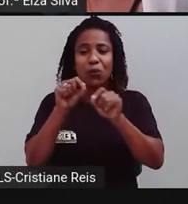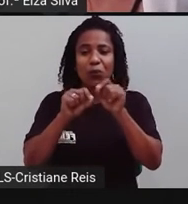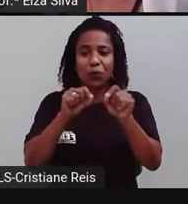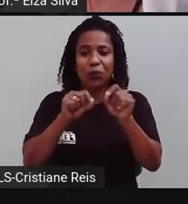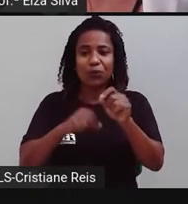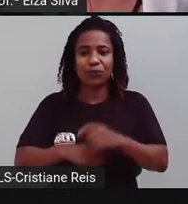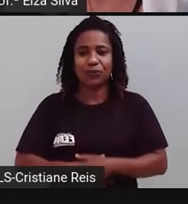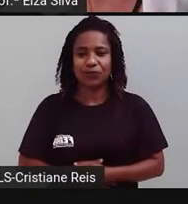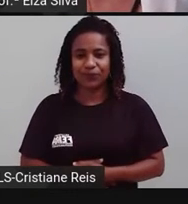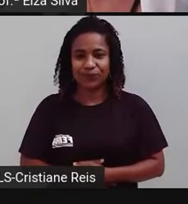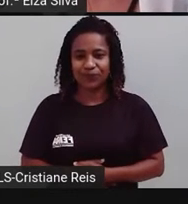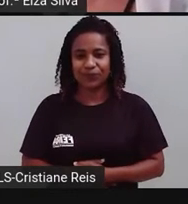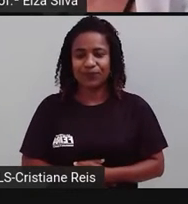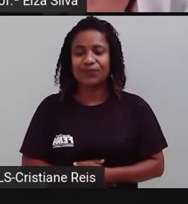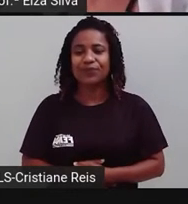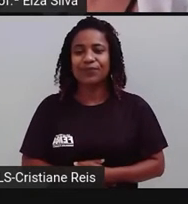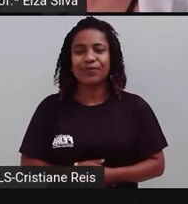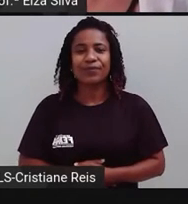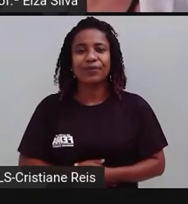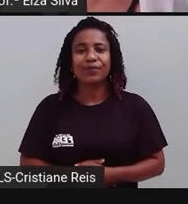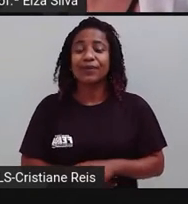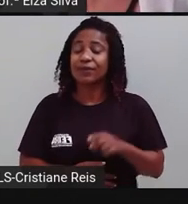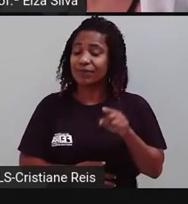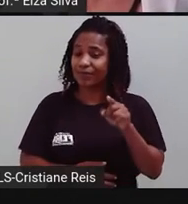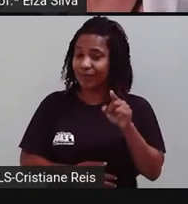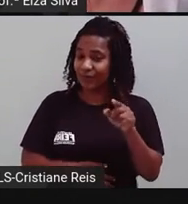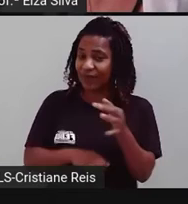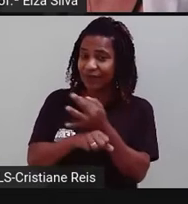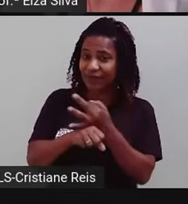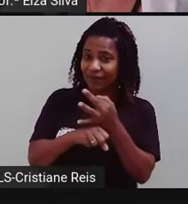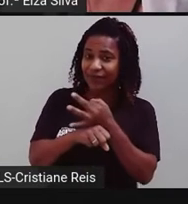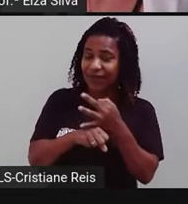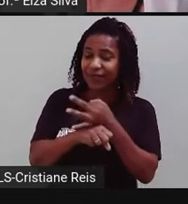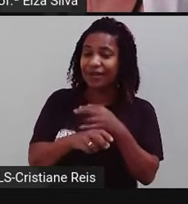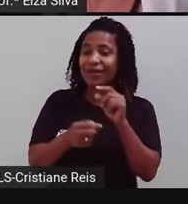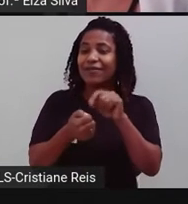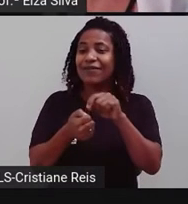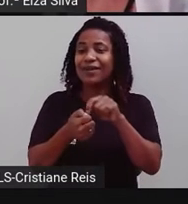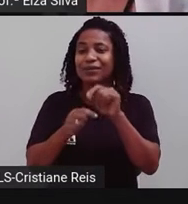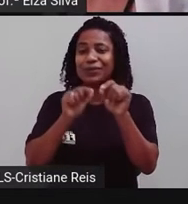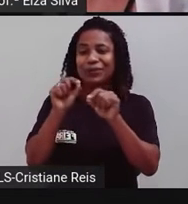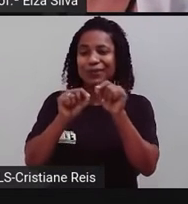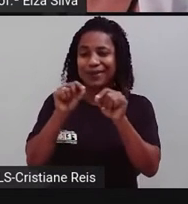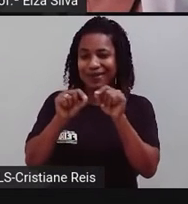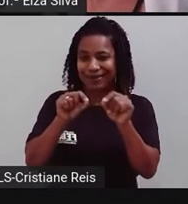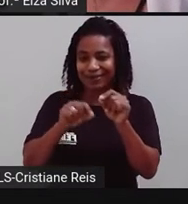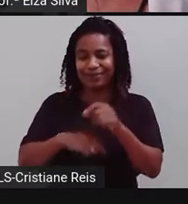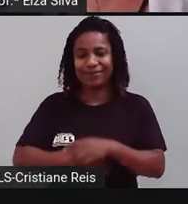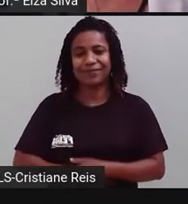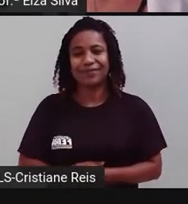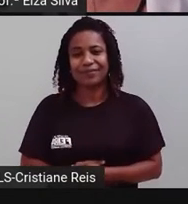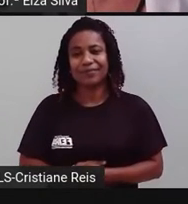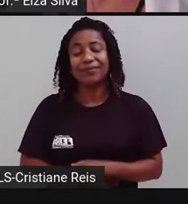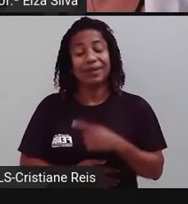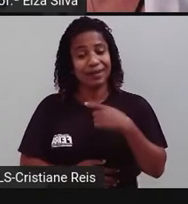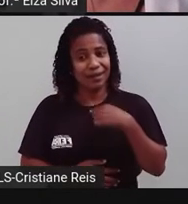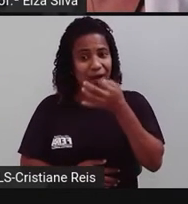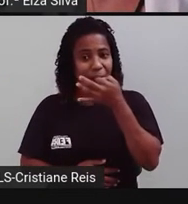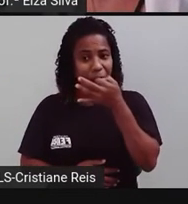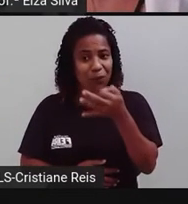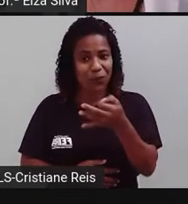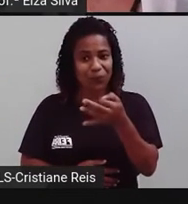spend your vacation? Então, como você passa suas férias, eu trago aqui para vocês algumas sugestões.